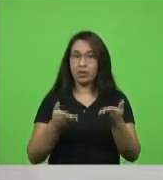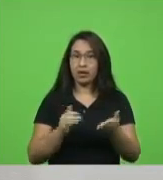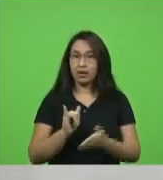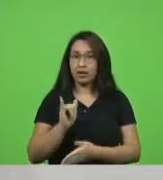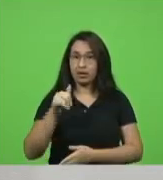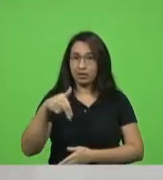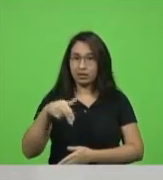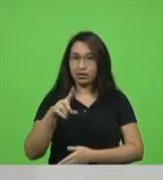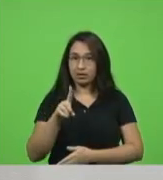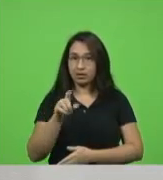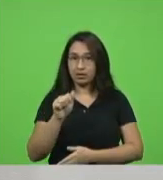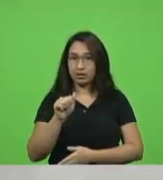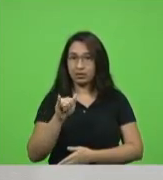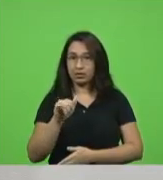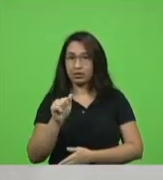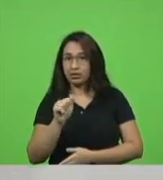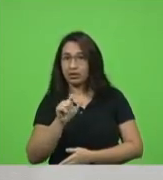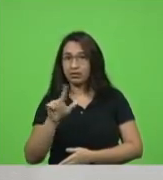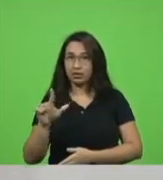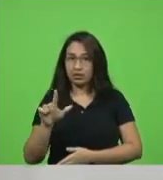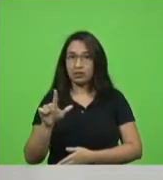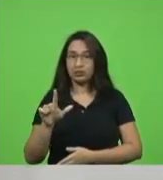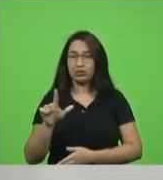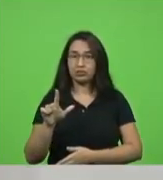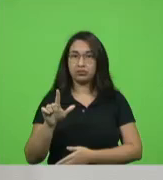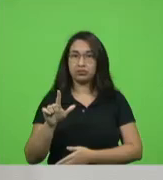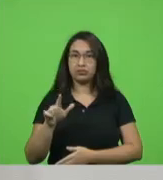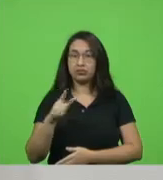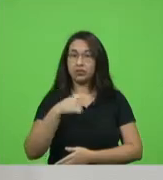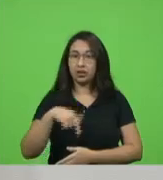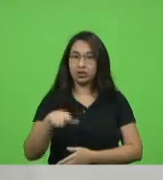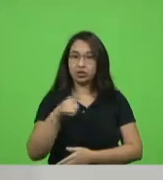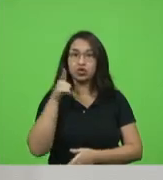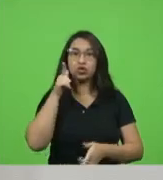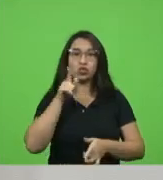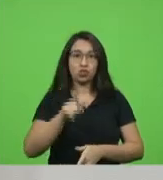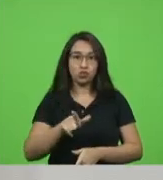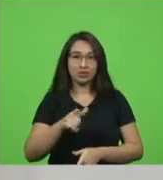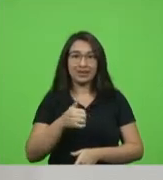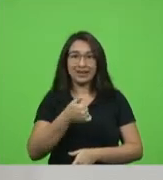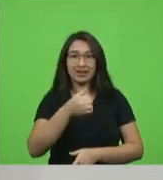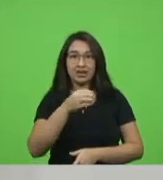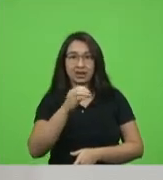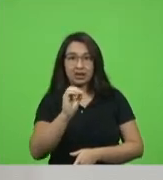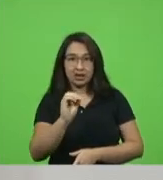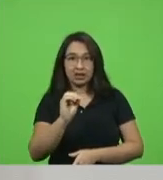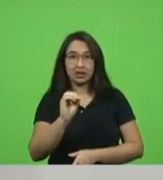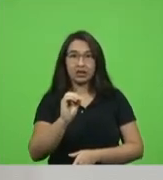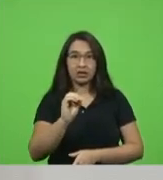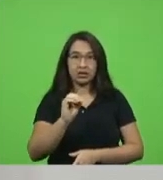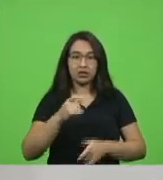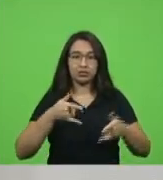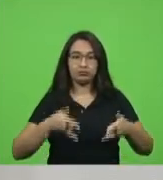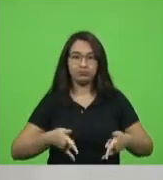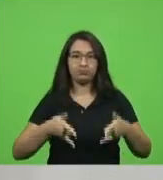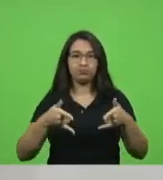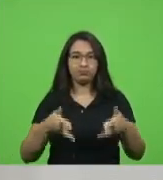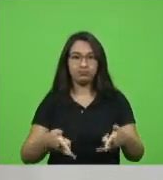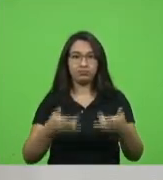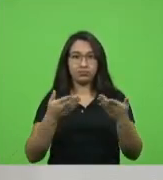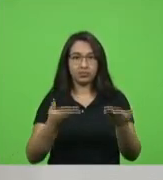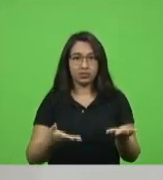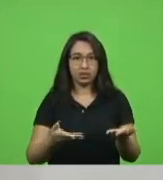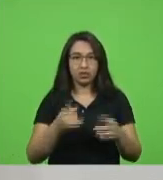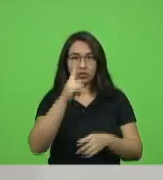onde nós intermediamos 10 leitos de UTI Covid para o hospital Beatriz